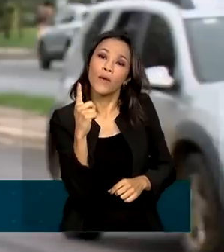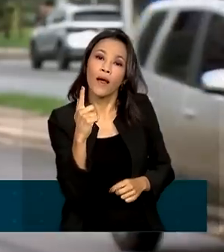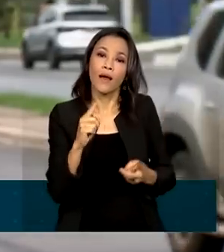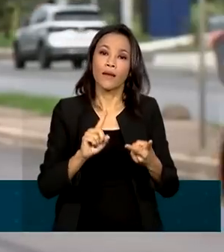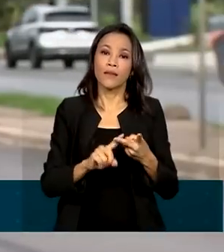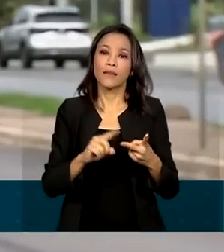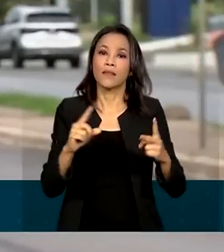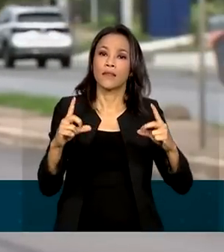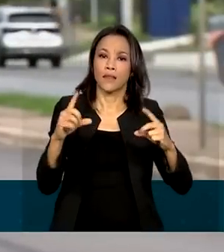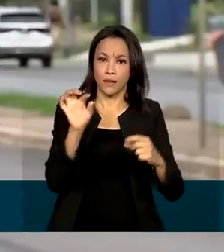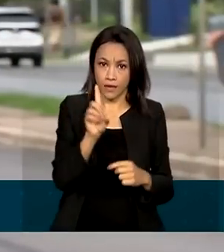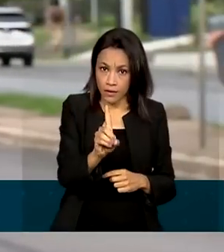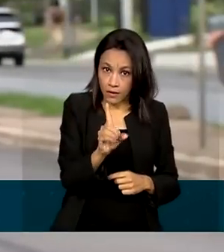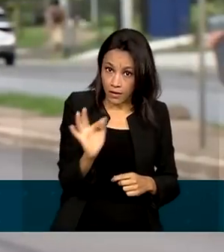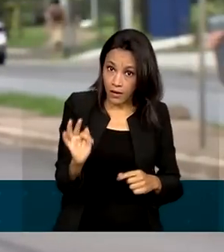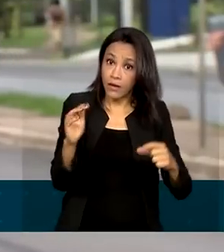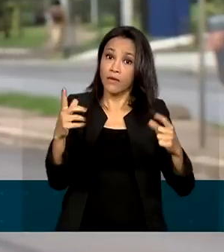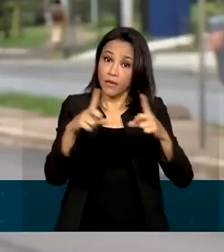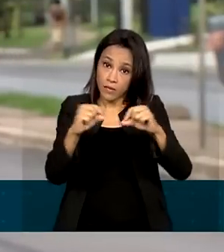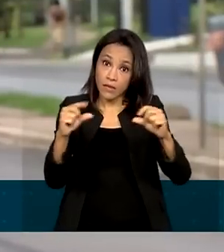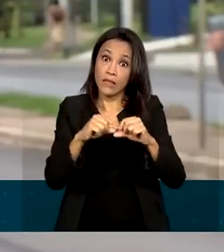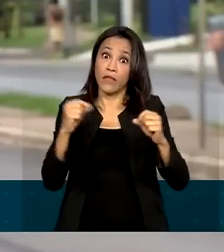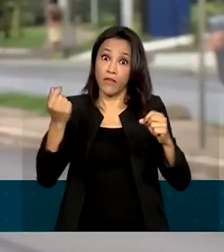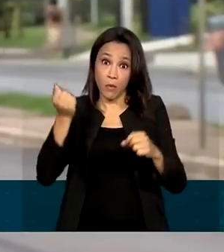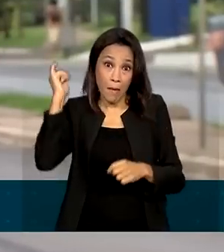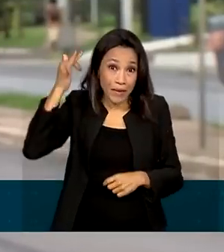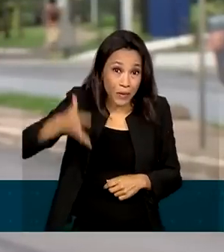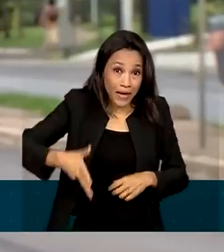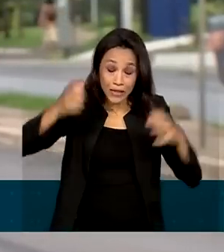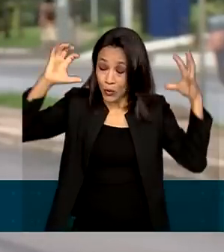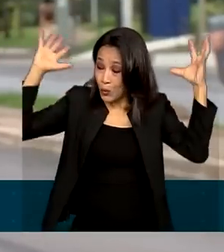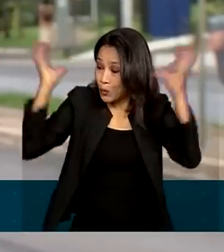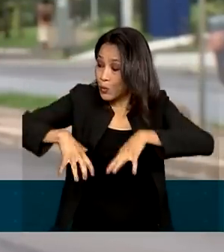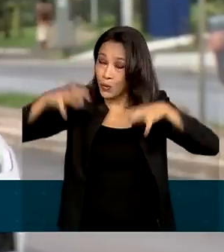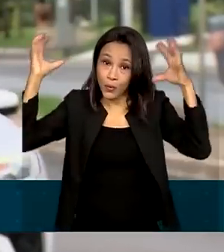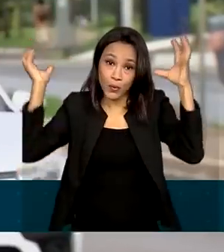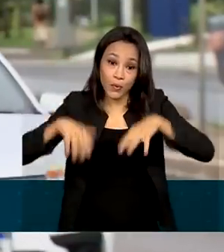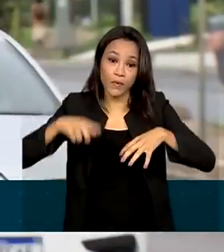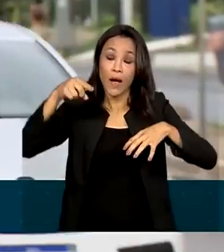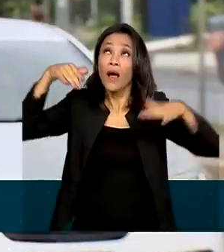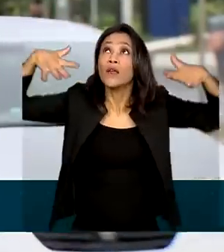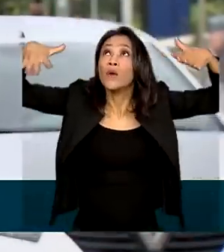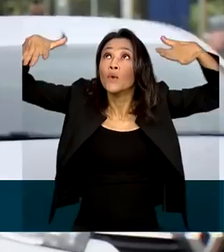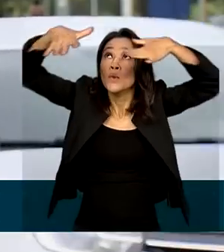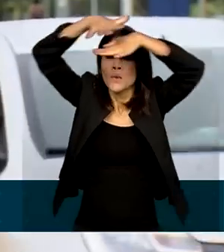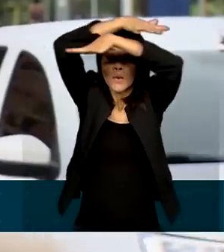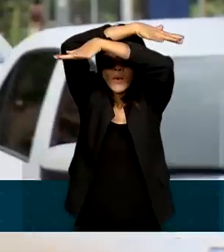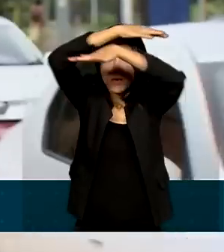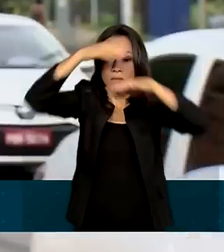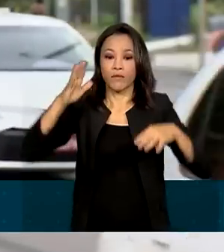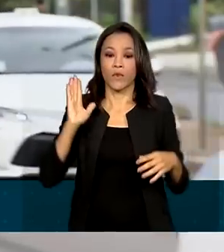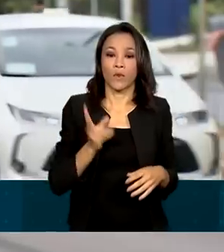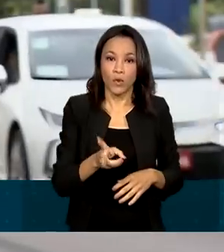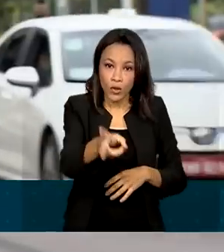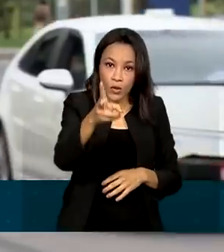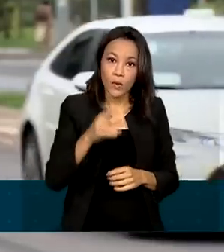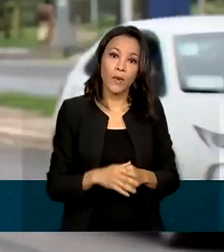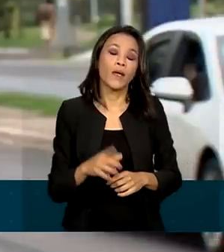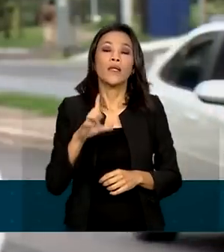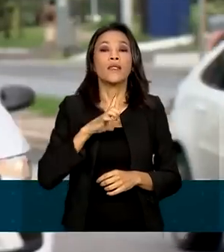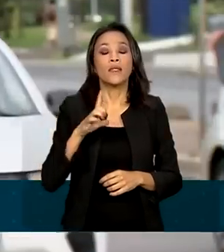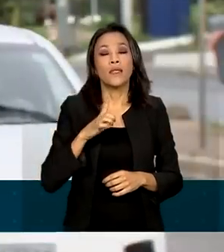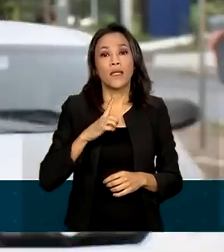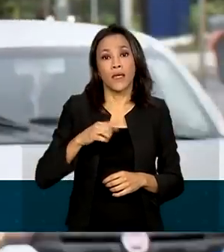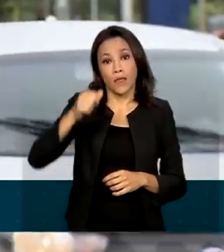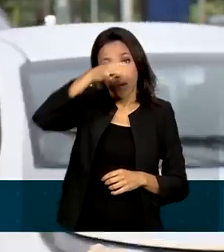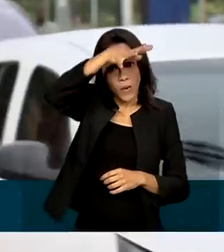Distrito Federal, onde a gente teve uma madrugada de muita chuva. O tempo segue encoberto por aqui. Já na região norte, o alerta inclui grande parte